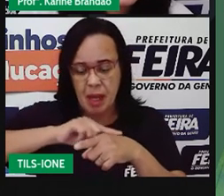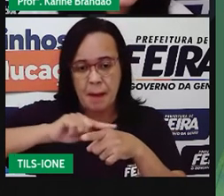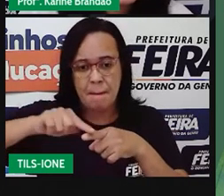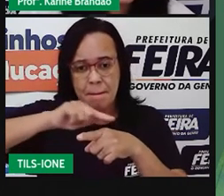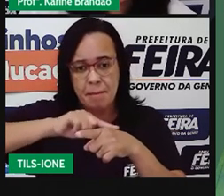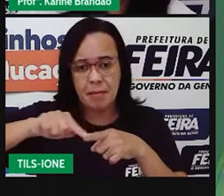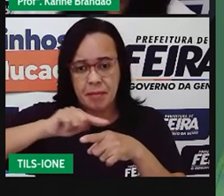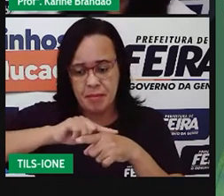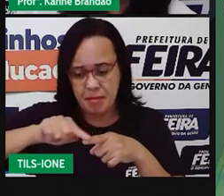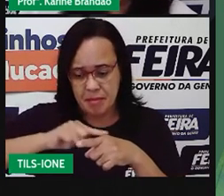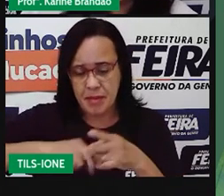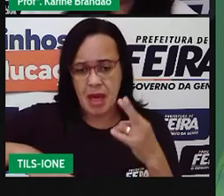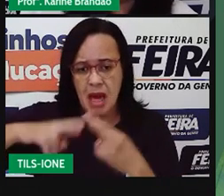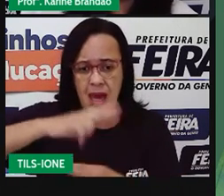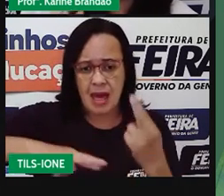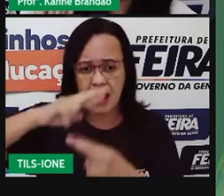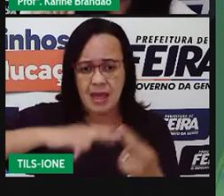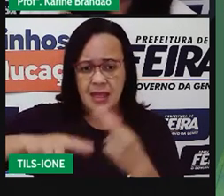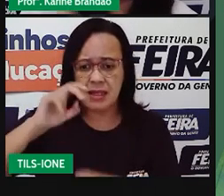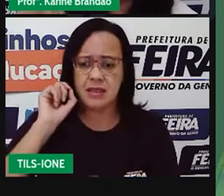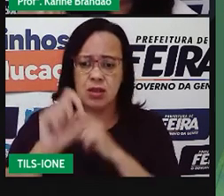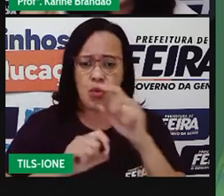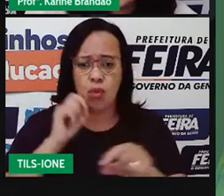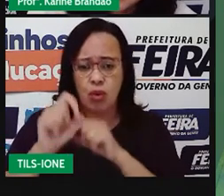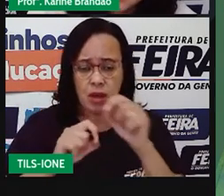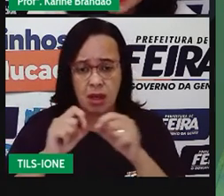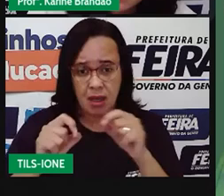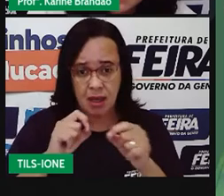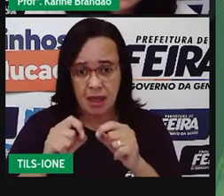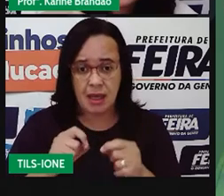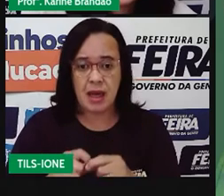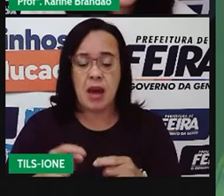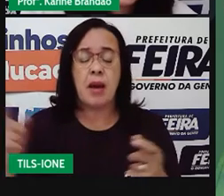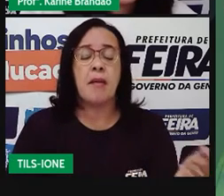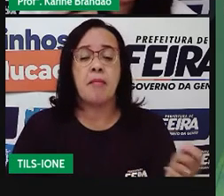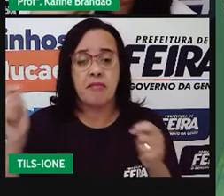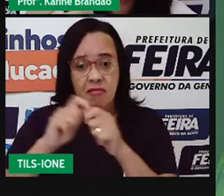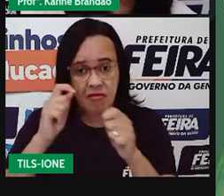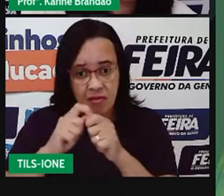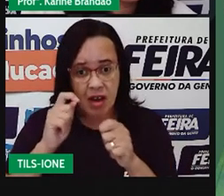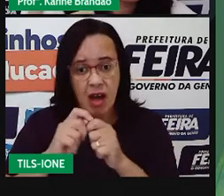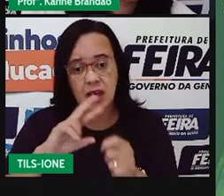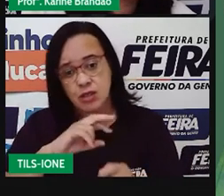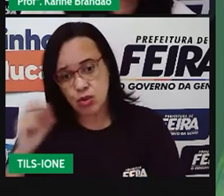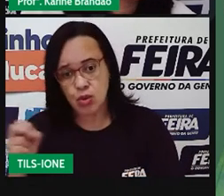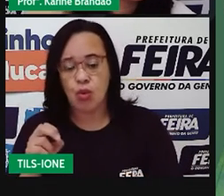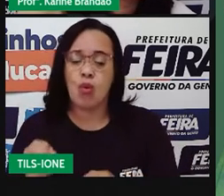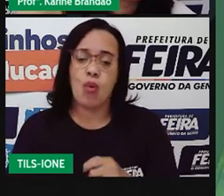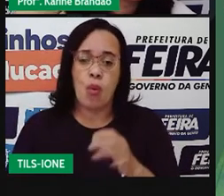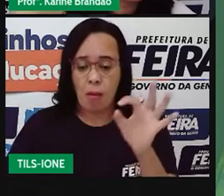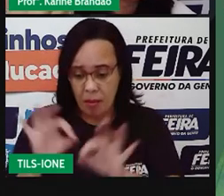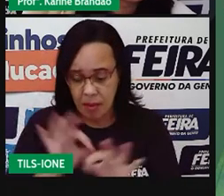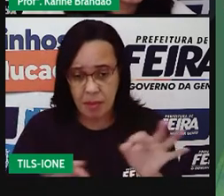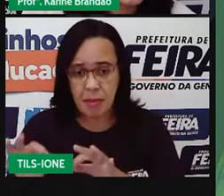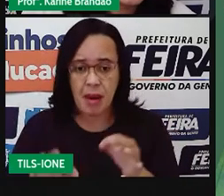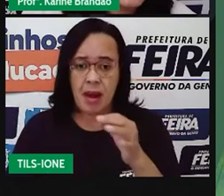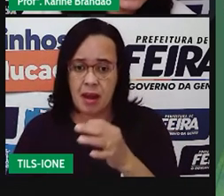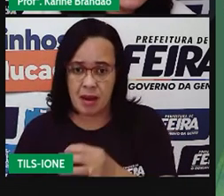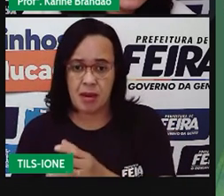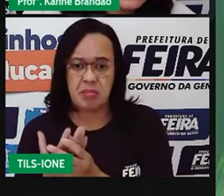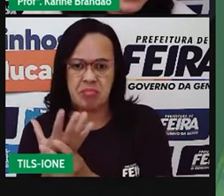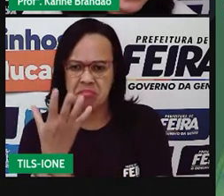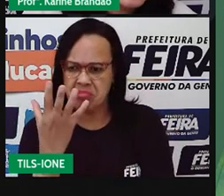Essa relação em que um indivíduo produz uma substância pra impedir o crescimento e o desenvolvimento de